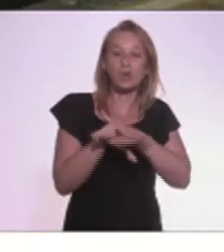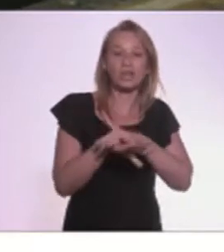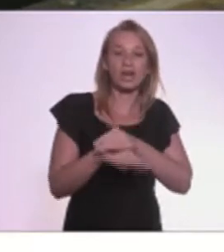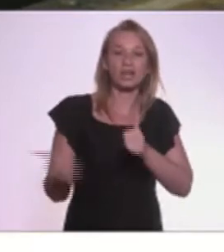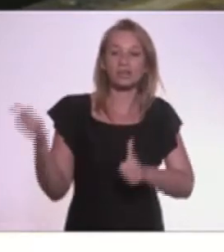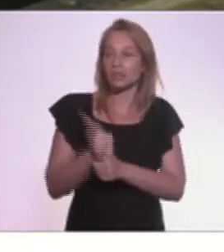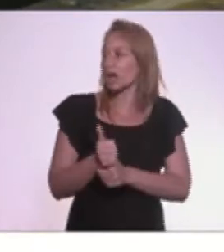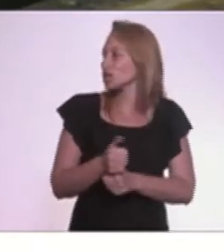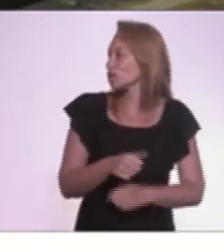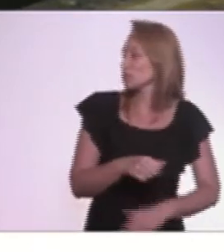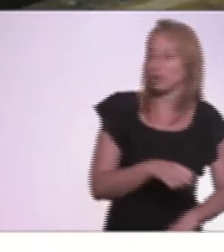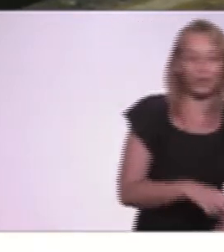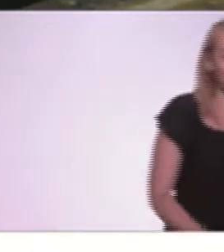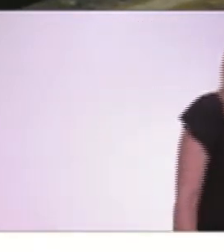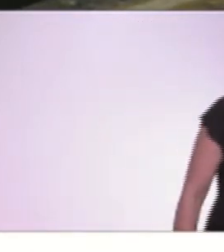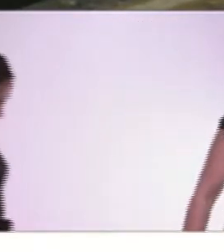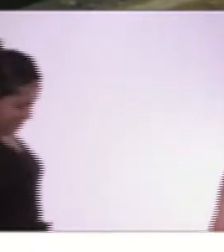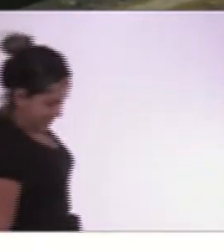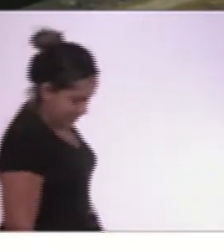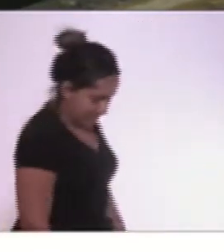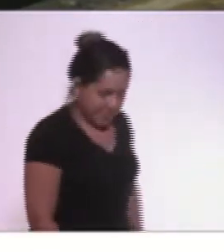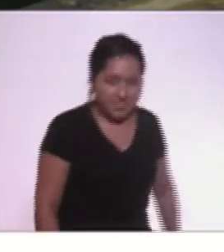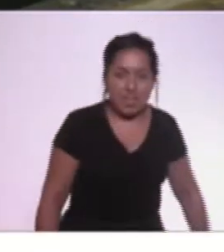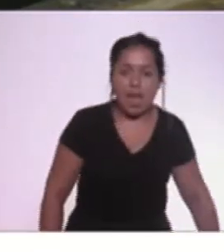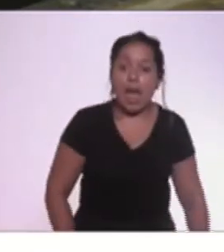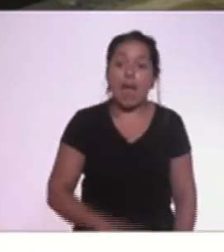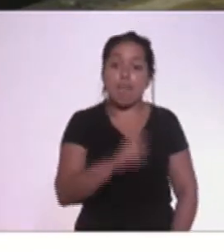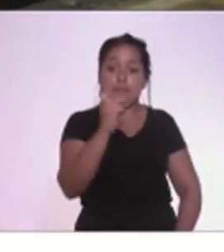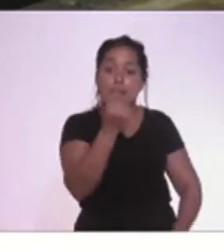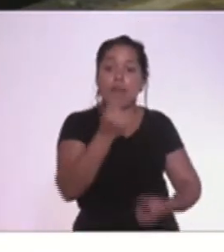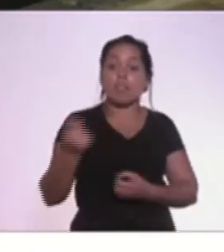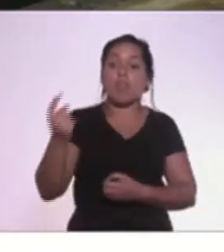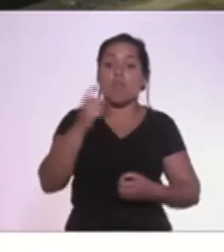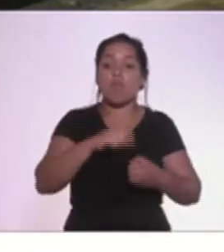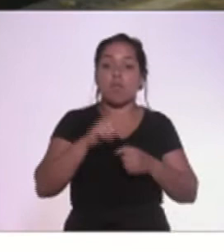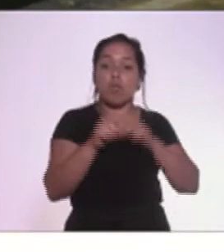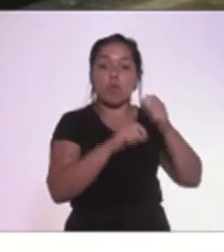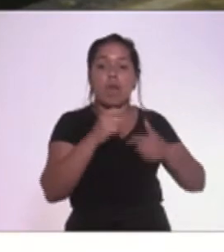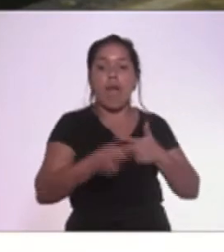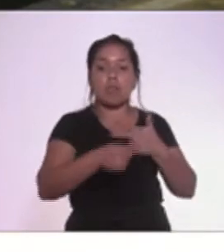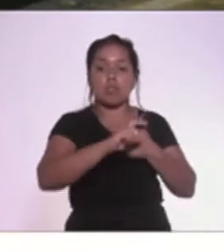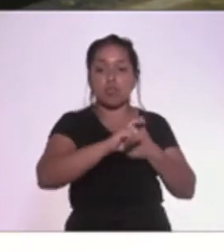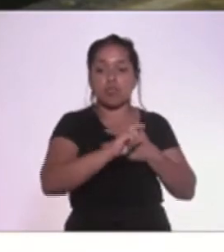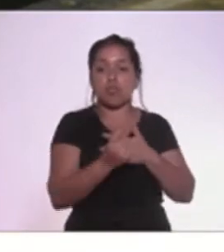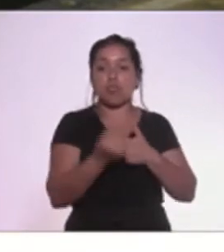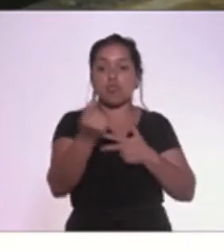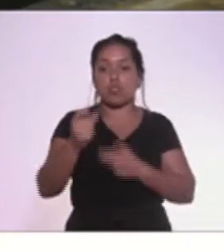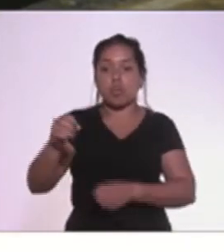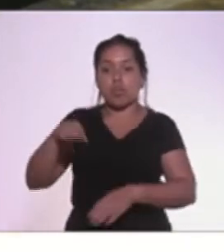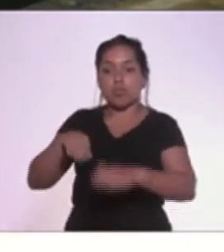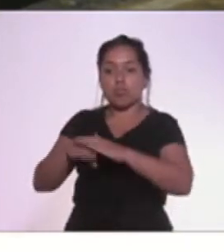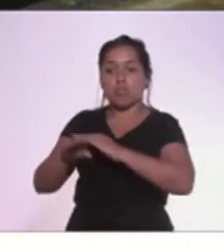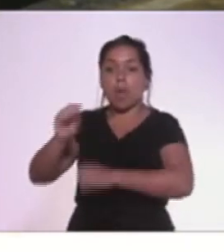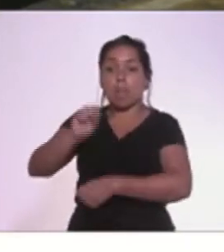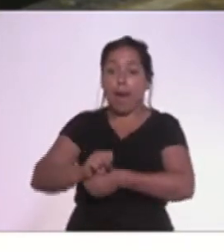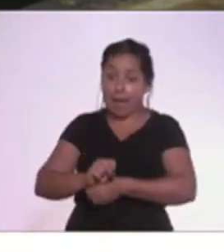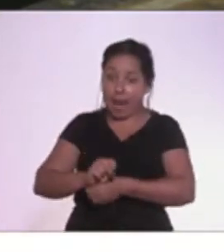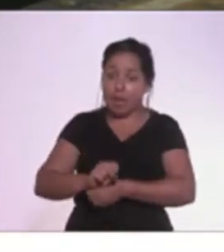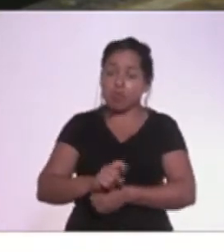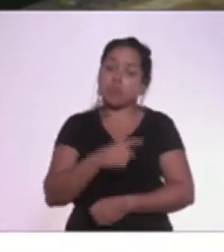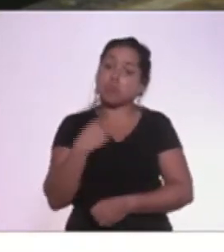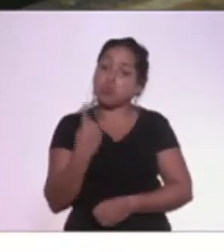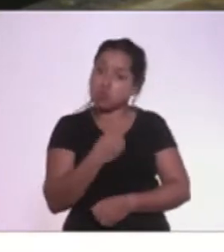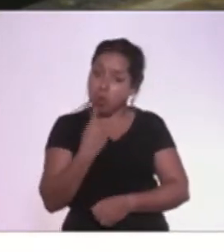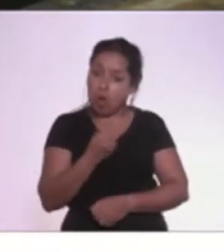aí ressalto também o trabalho da Assembleia Legislativa de devolver ao Executivo esse dinheiro que está lá parado. Então a gente exige